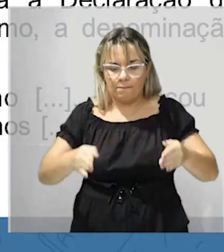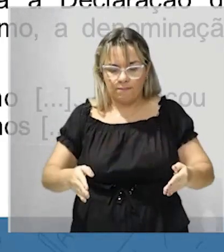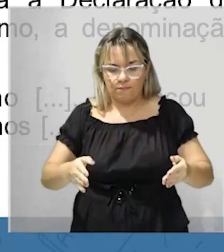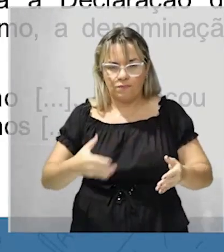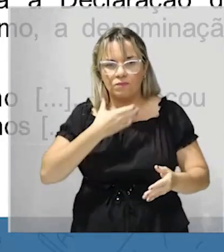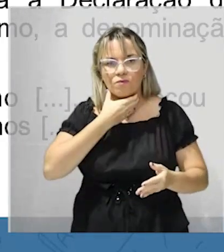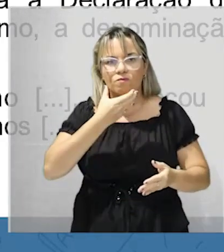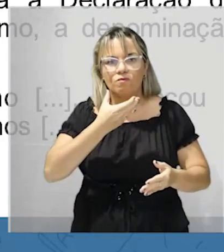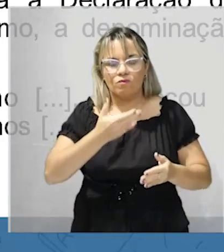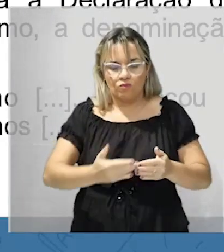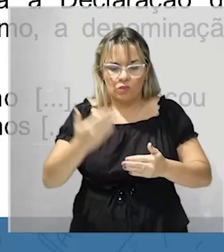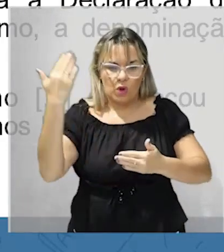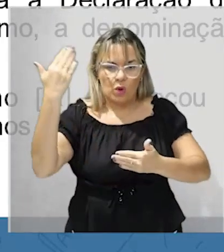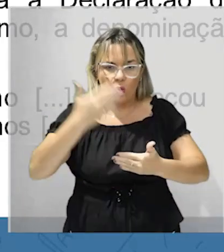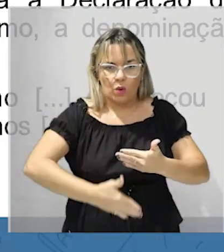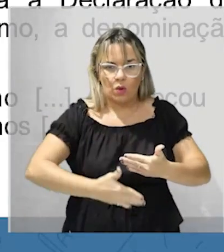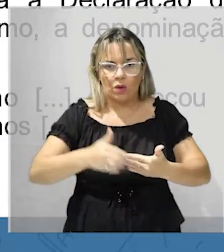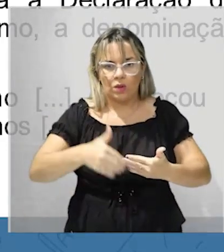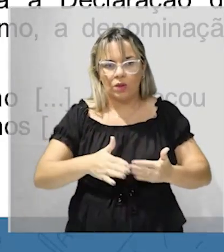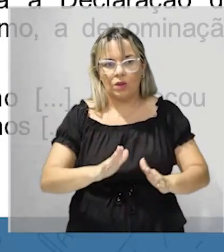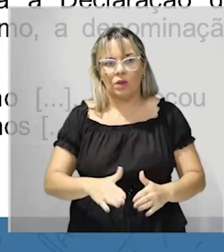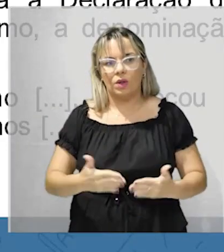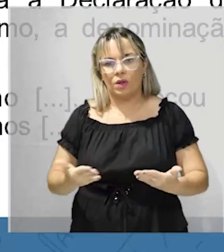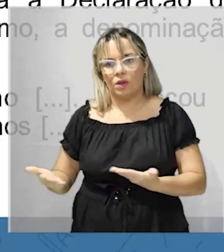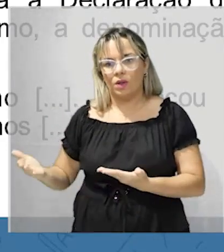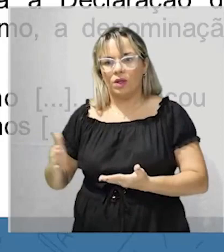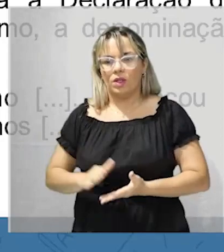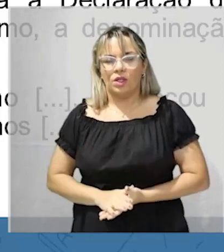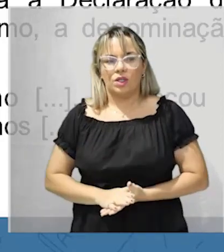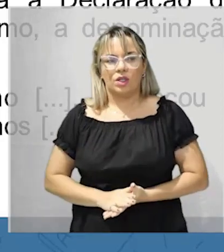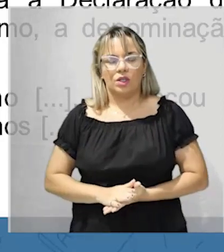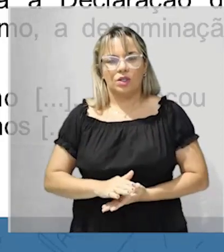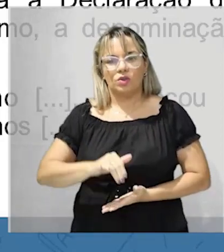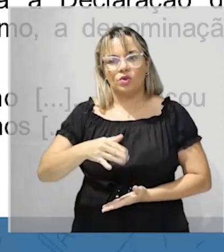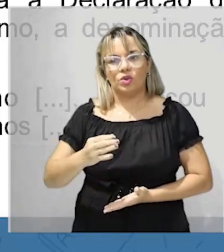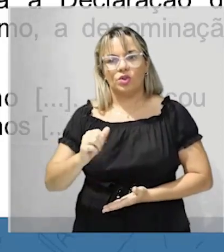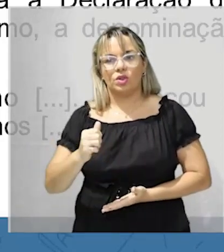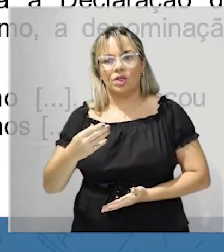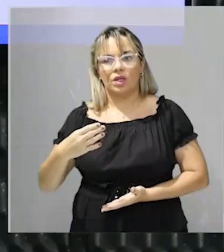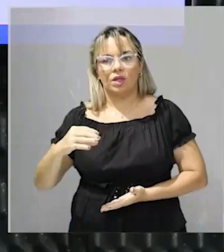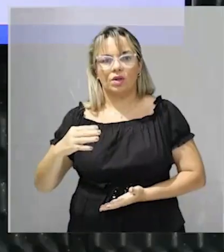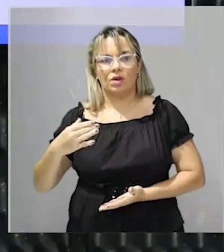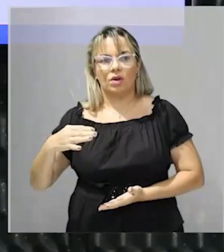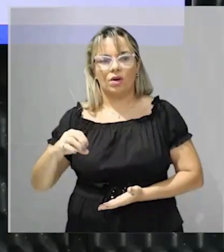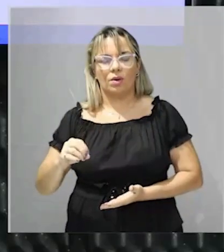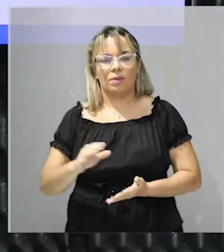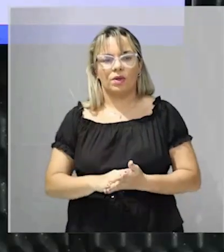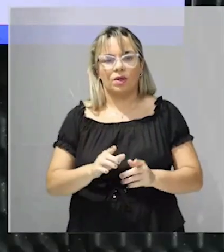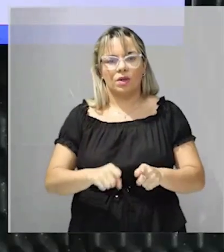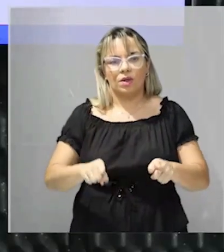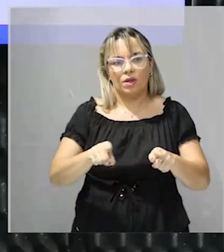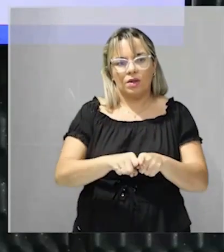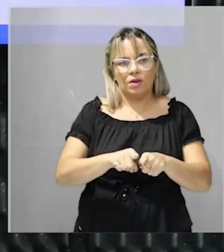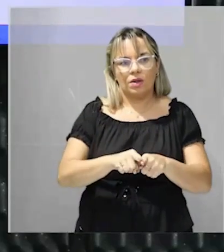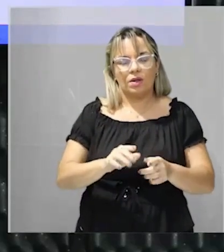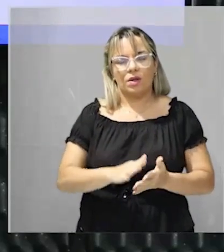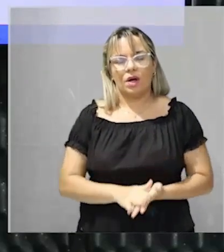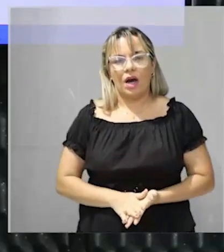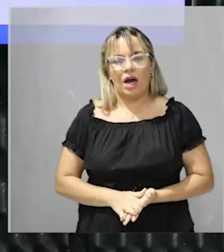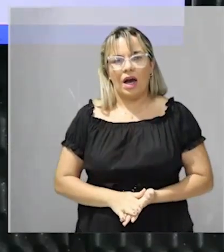em São Domingos a República Dominicana a o Haiti como é chamado hoje